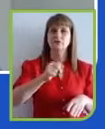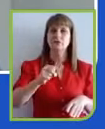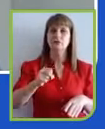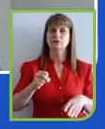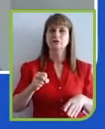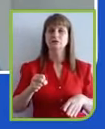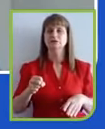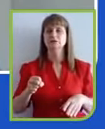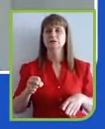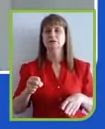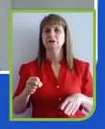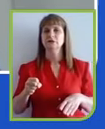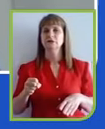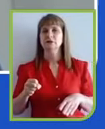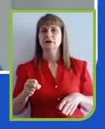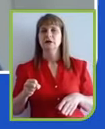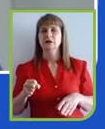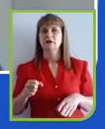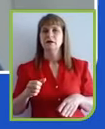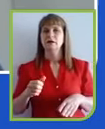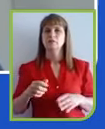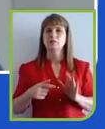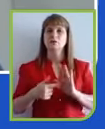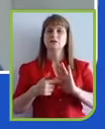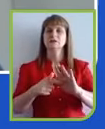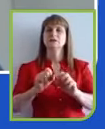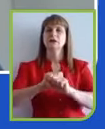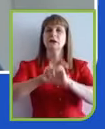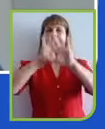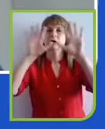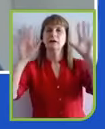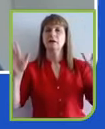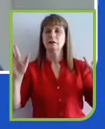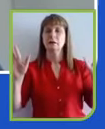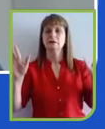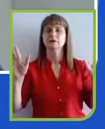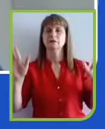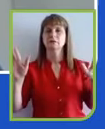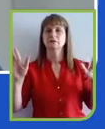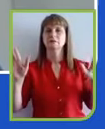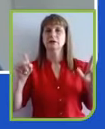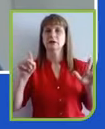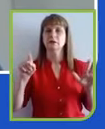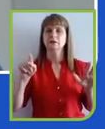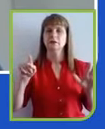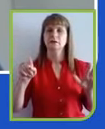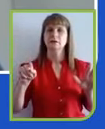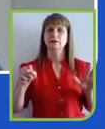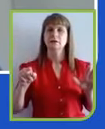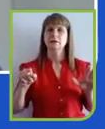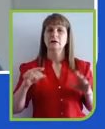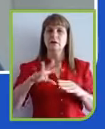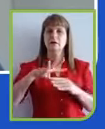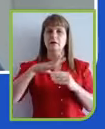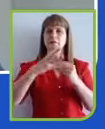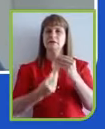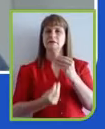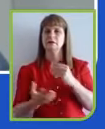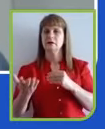deixem clara a nossa ambição, deixem claro para que lado a Braskem quer ajudar a ir